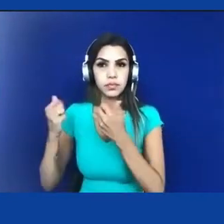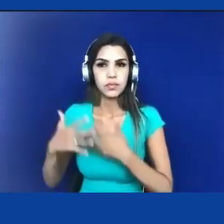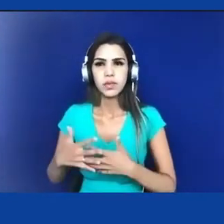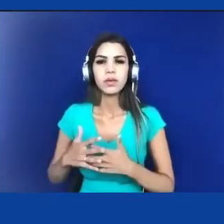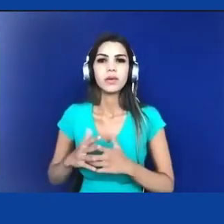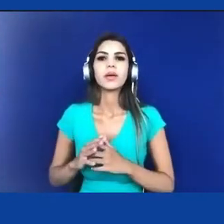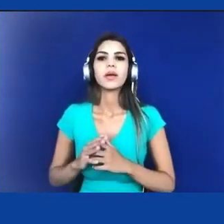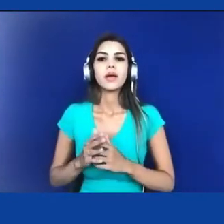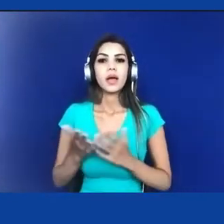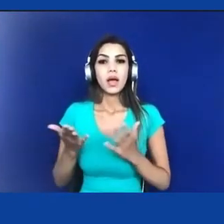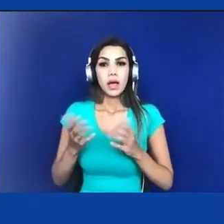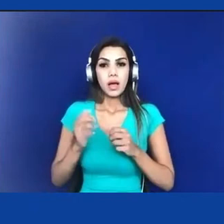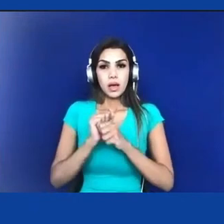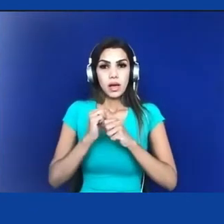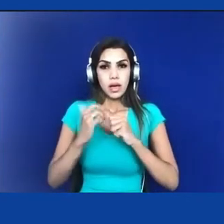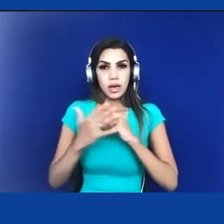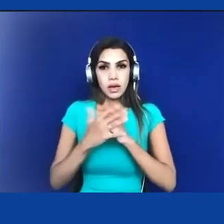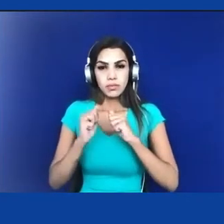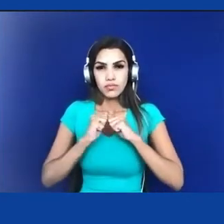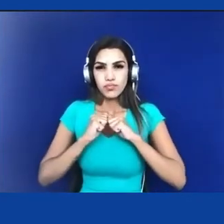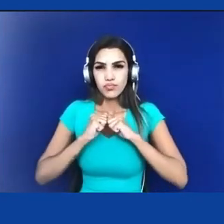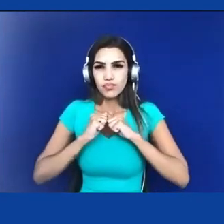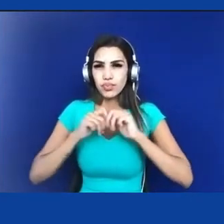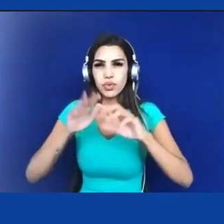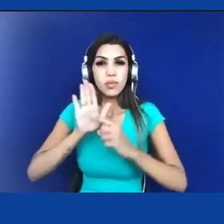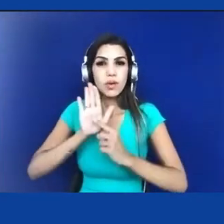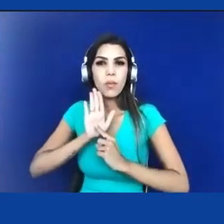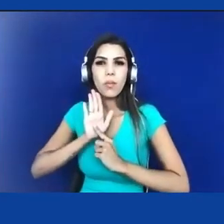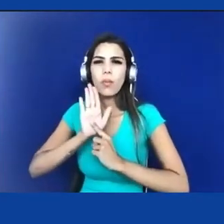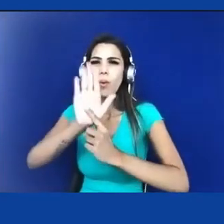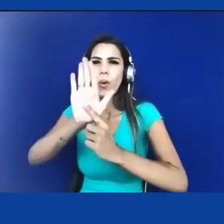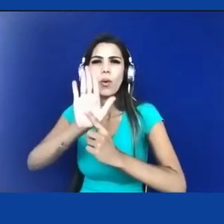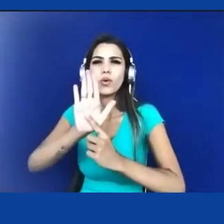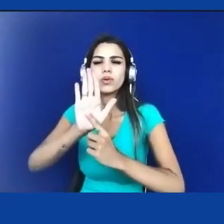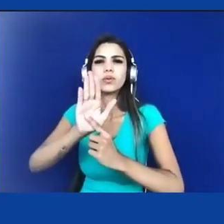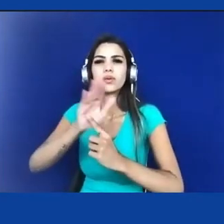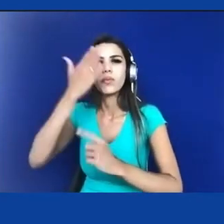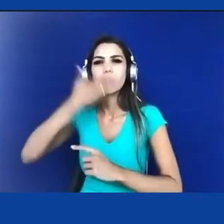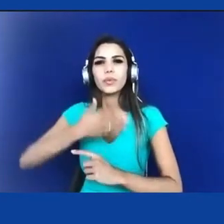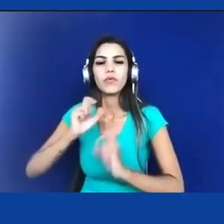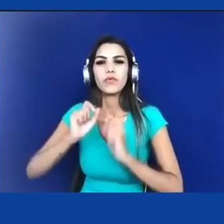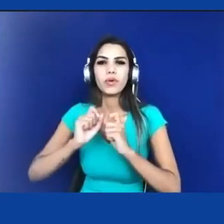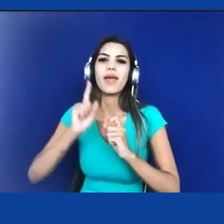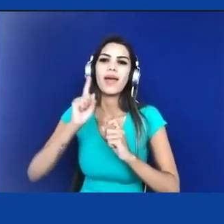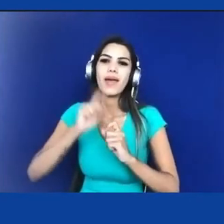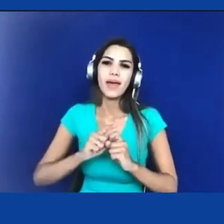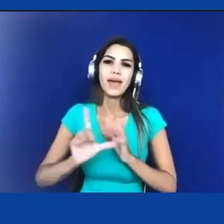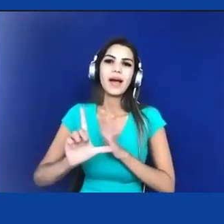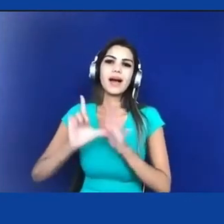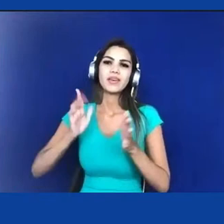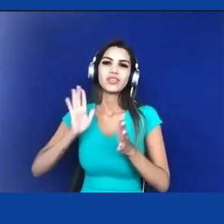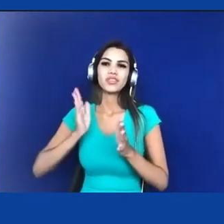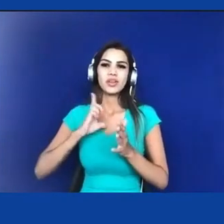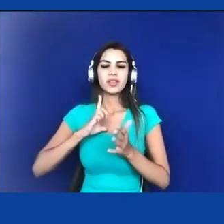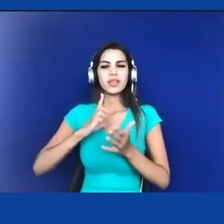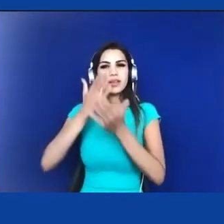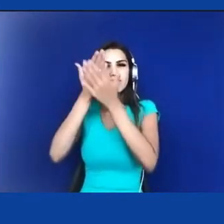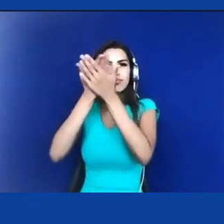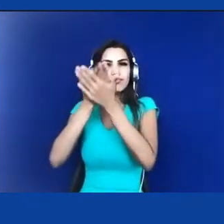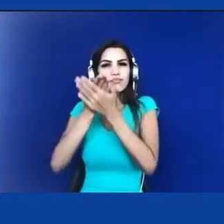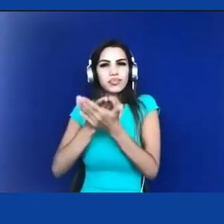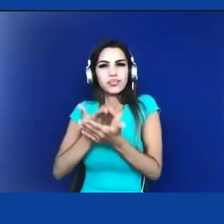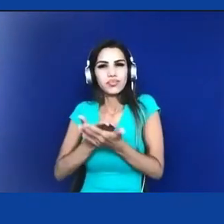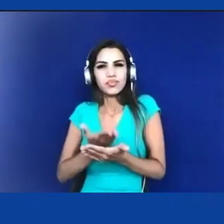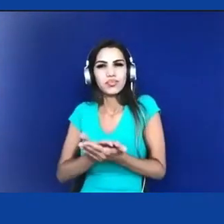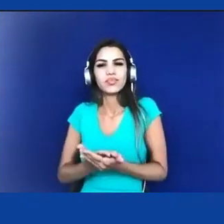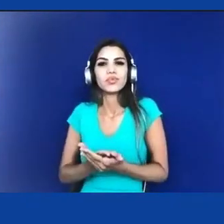tem evidenciado é o que vários estudos já mostram em relação ao maior prejuízo